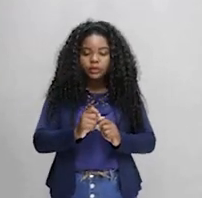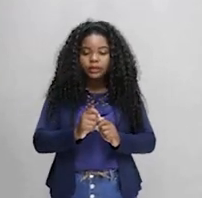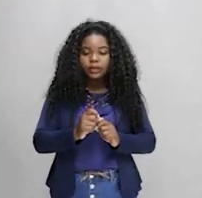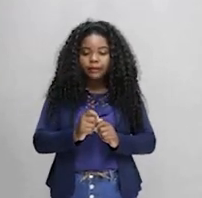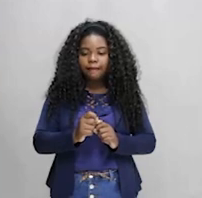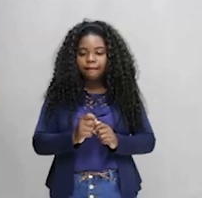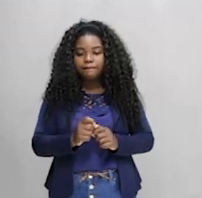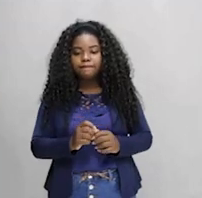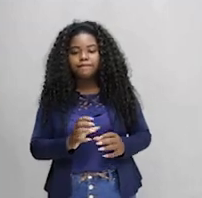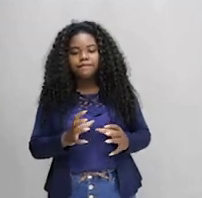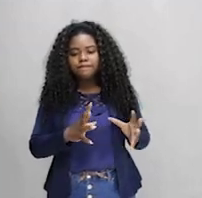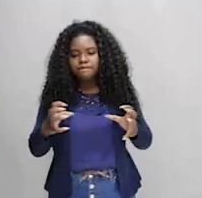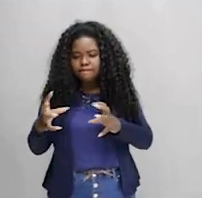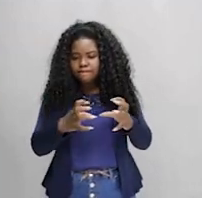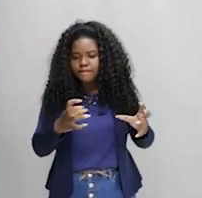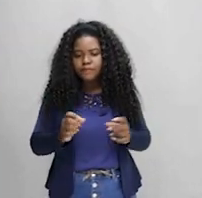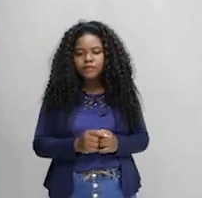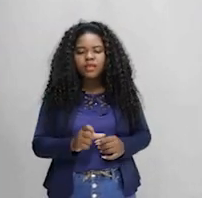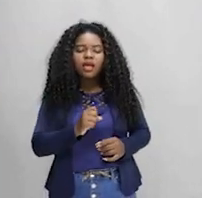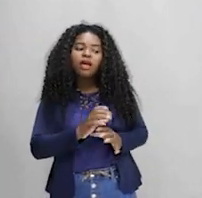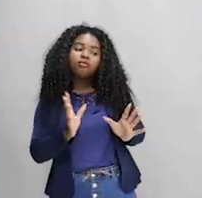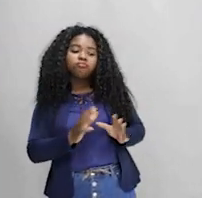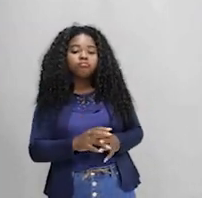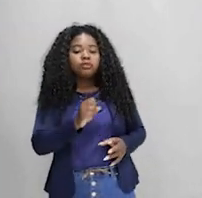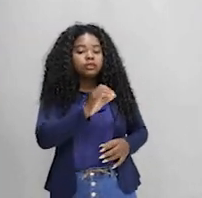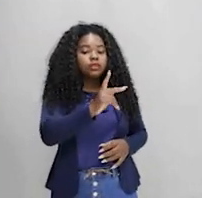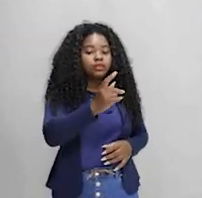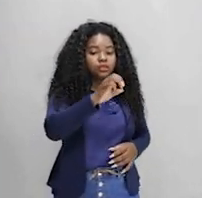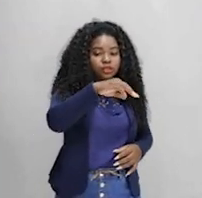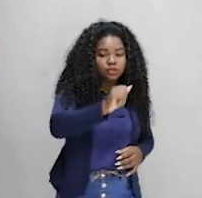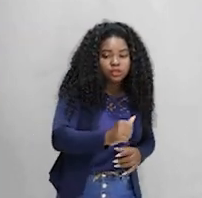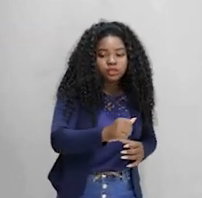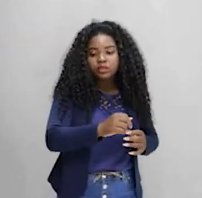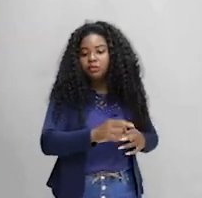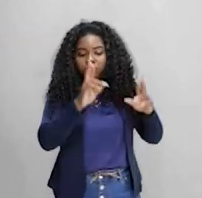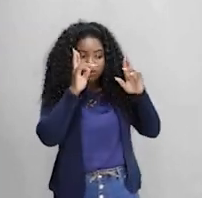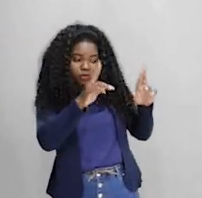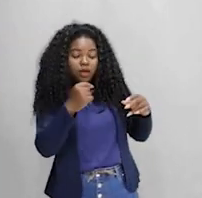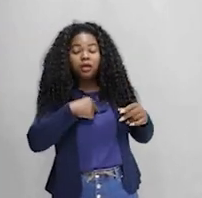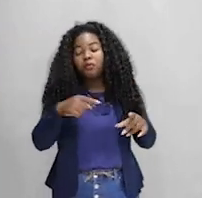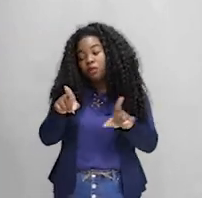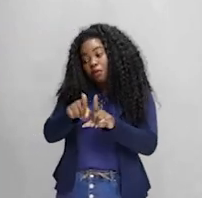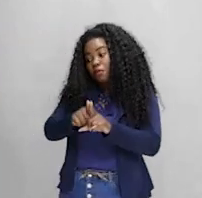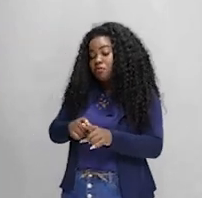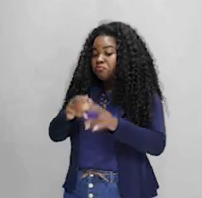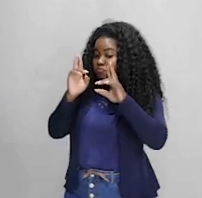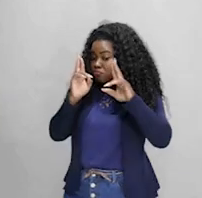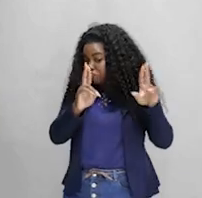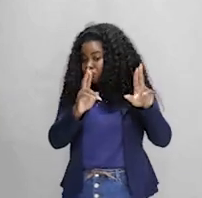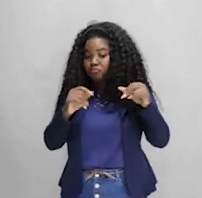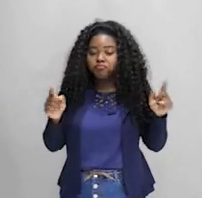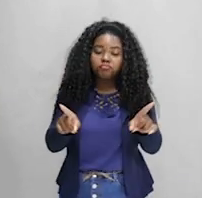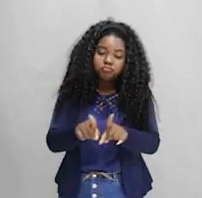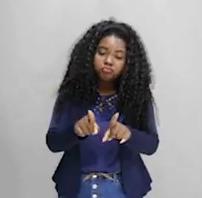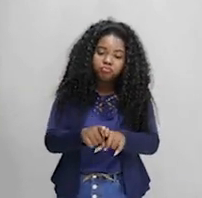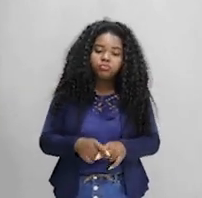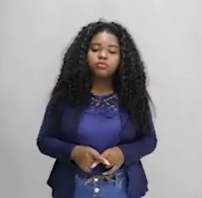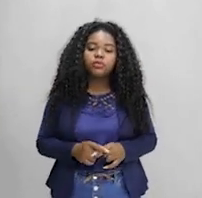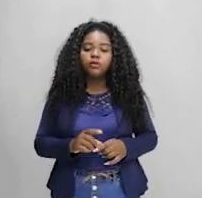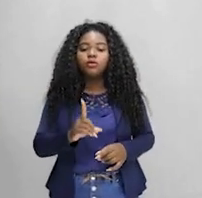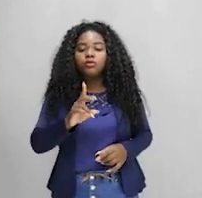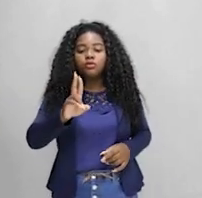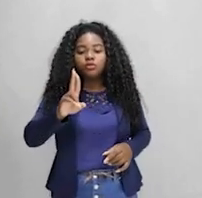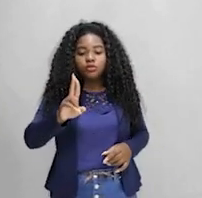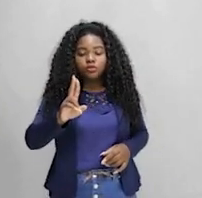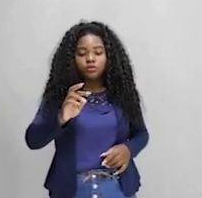como a China. Se eles não vão respeitar, eu também não vou. Questão importante, galera, é que recentemente o Donald Trump sai